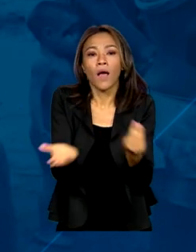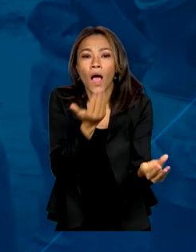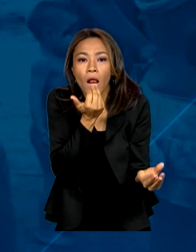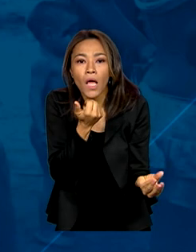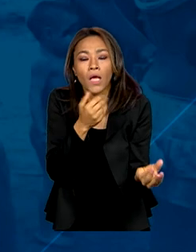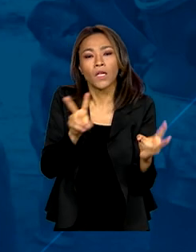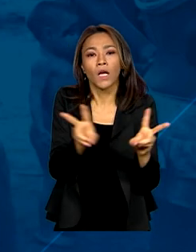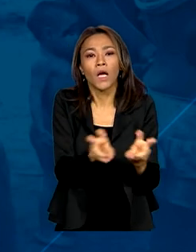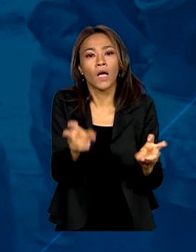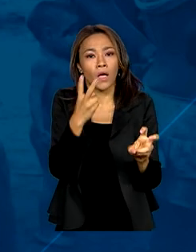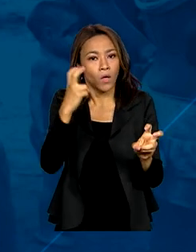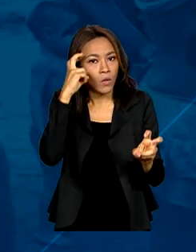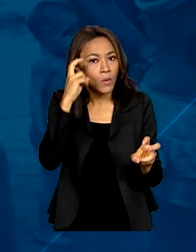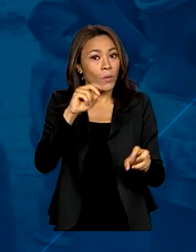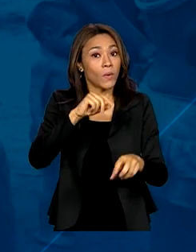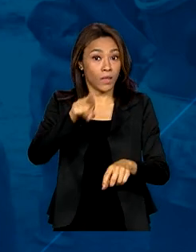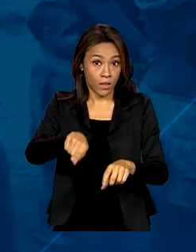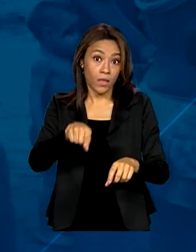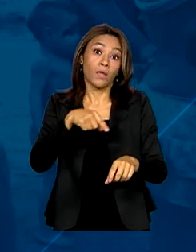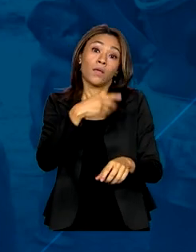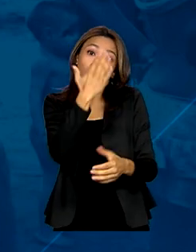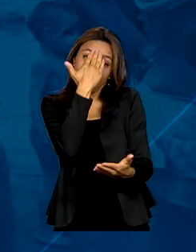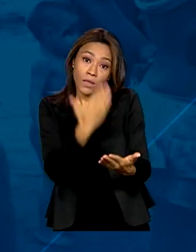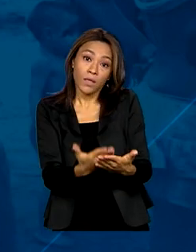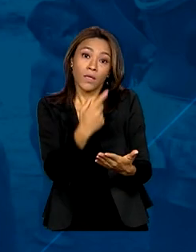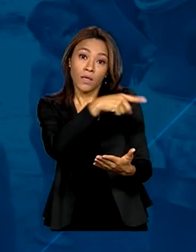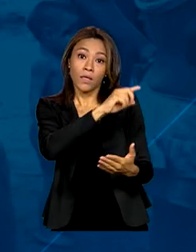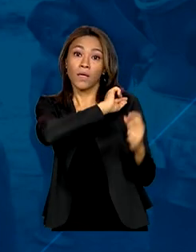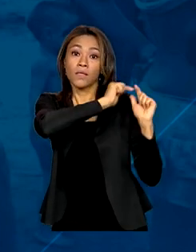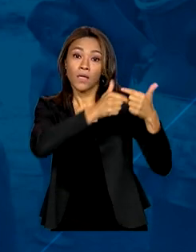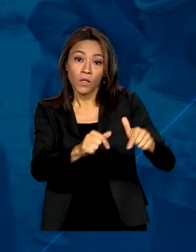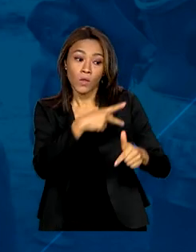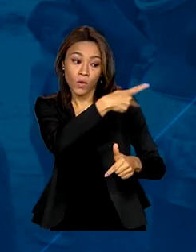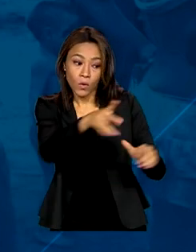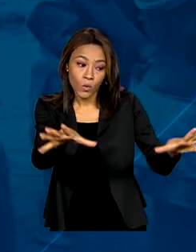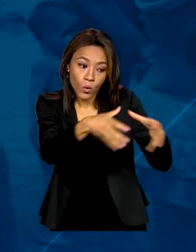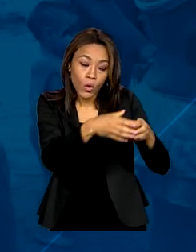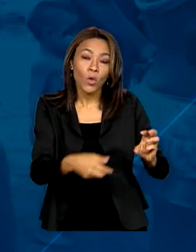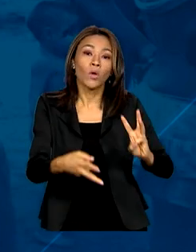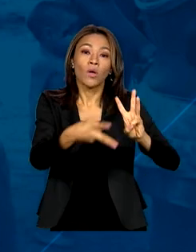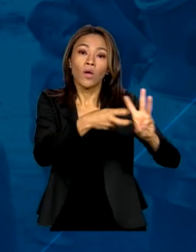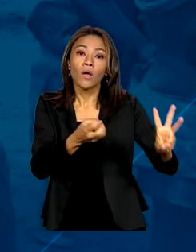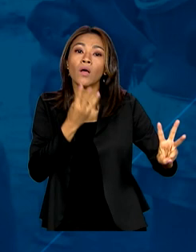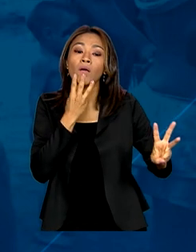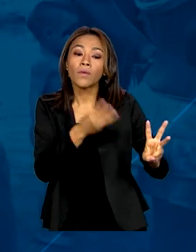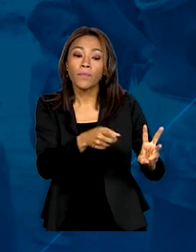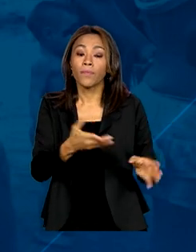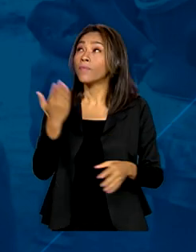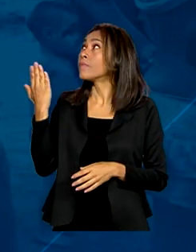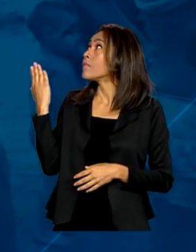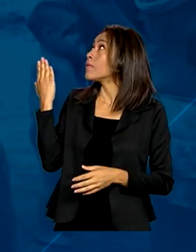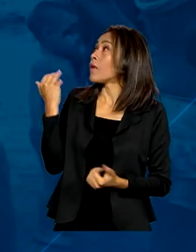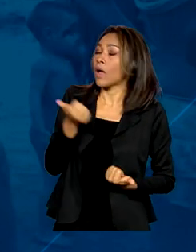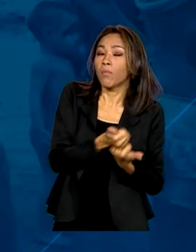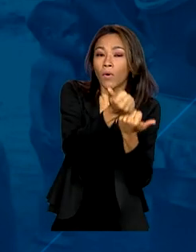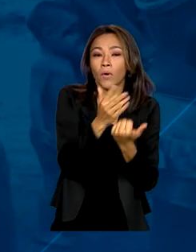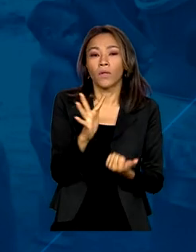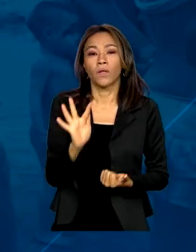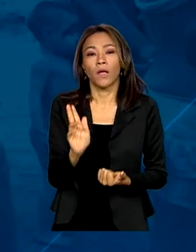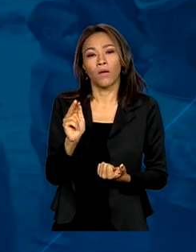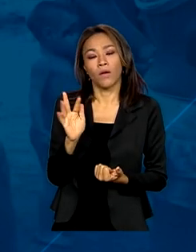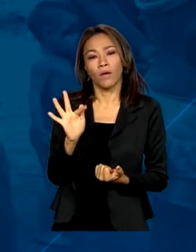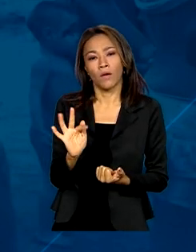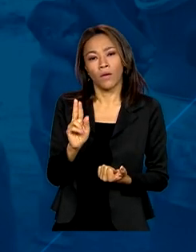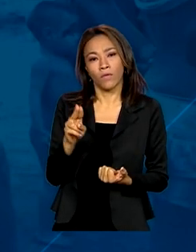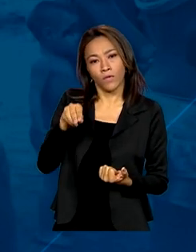cultura, às crenças e às tradições indígenas. A reabertura de poços de apoio da FUNAI e de unidades básicas de